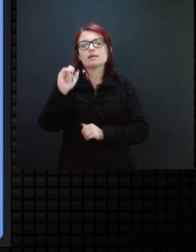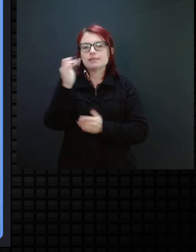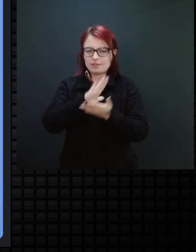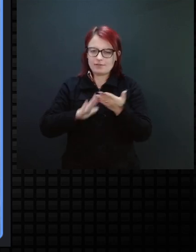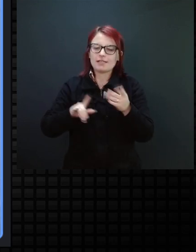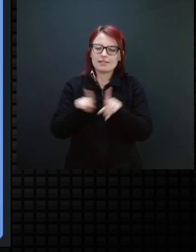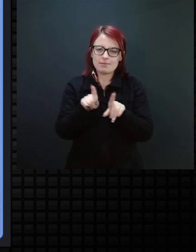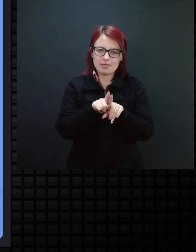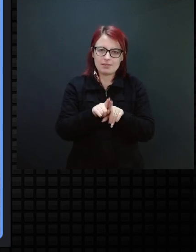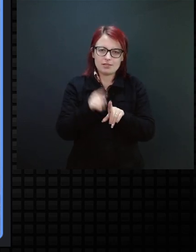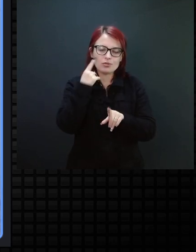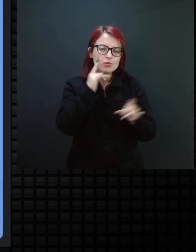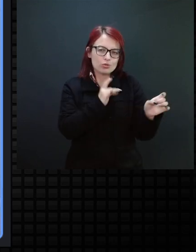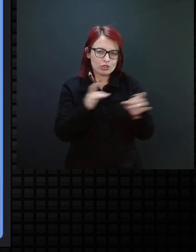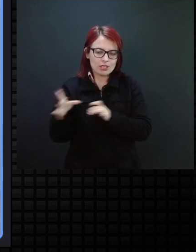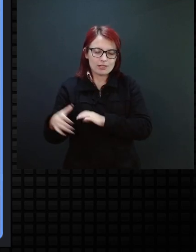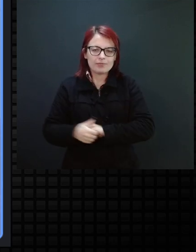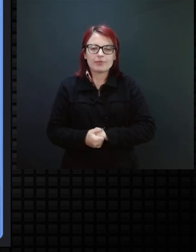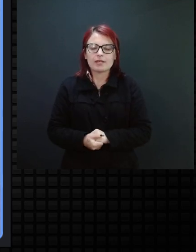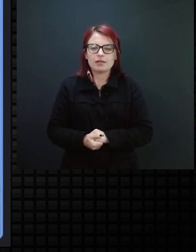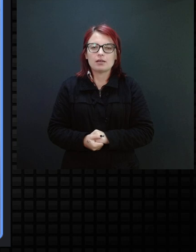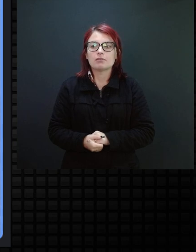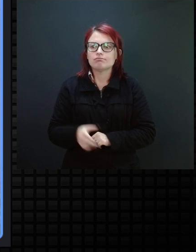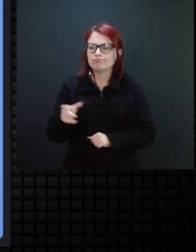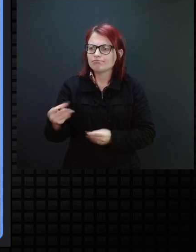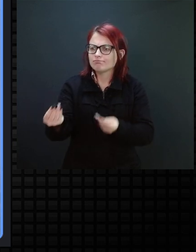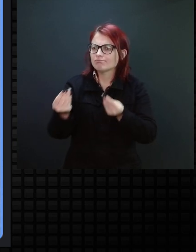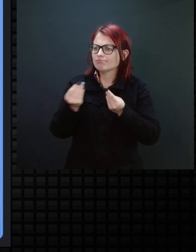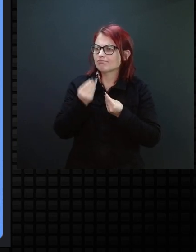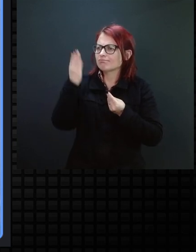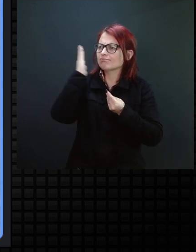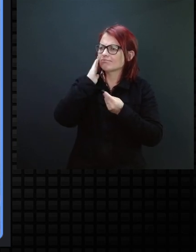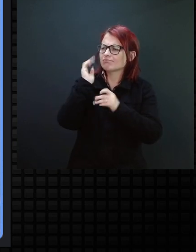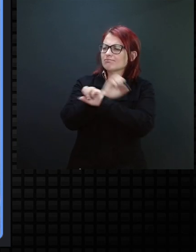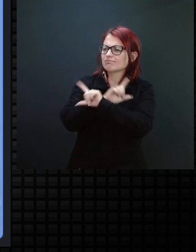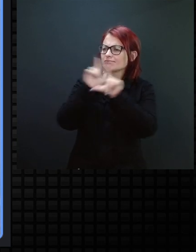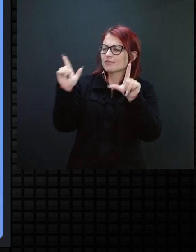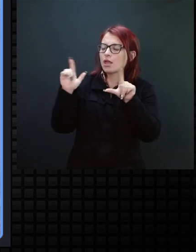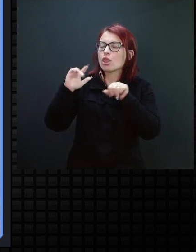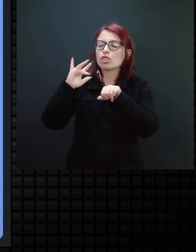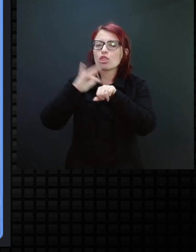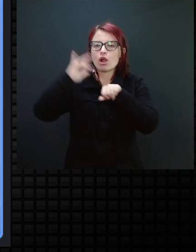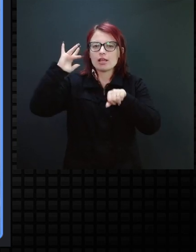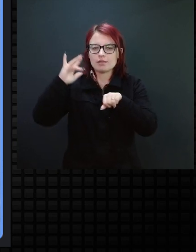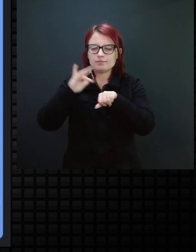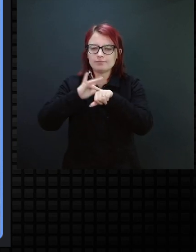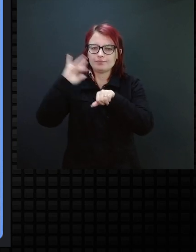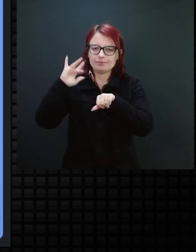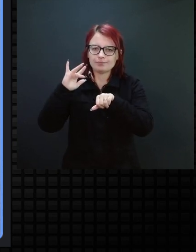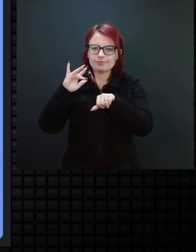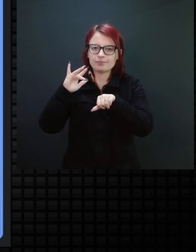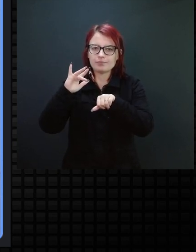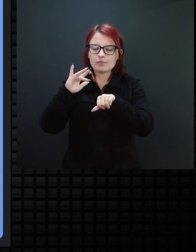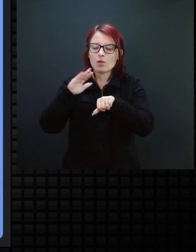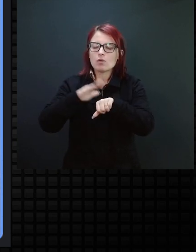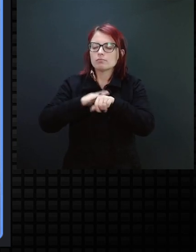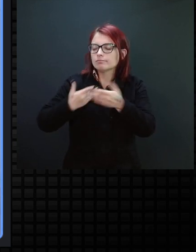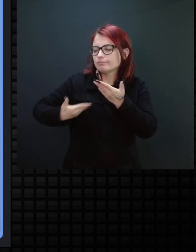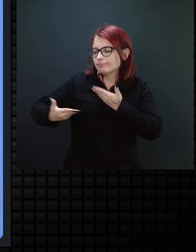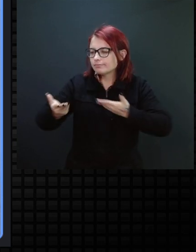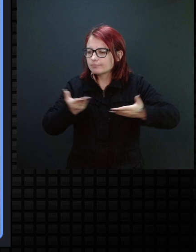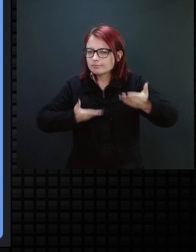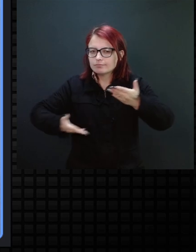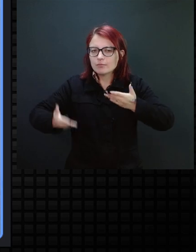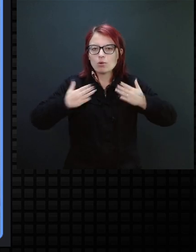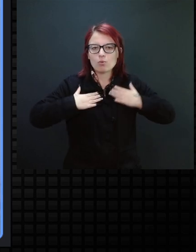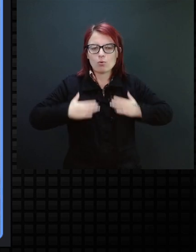outras demandas. Então, ela começa a entender por meio do toque, por meio de uma conversa entre os